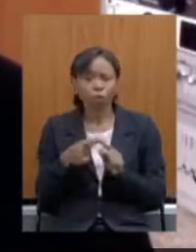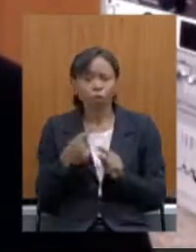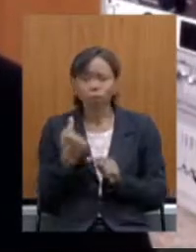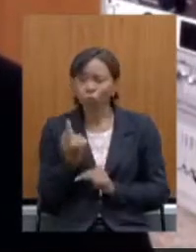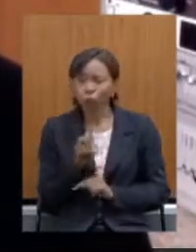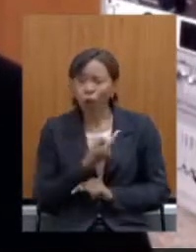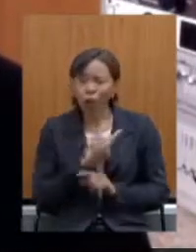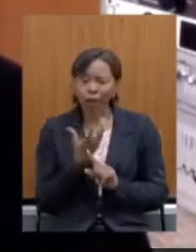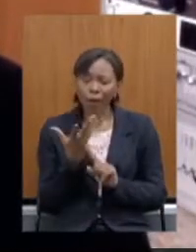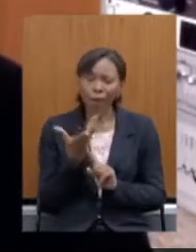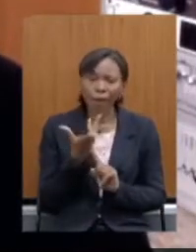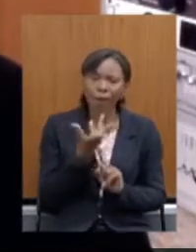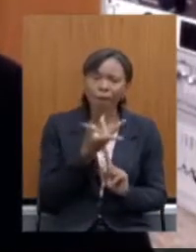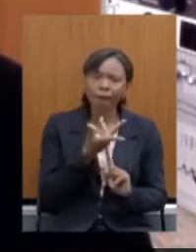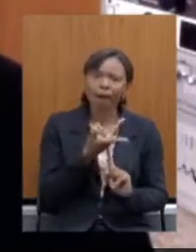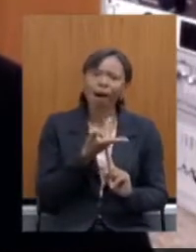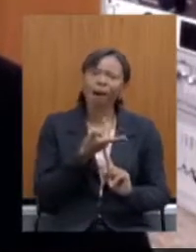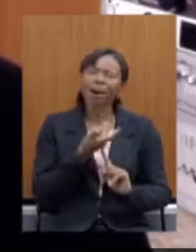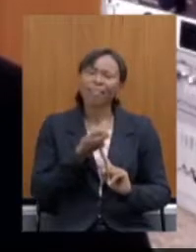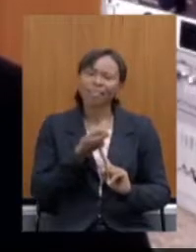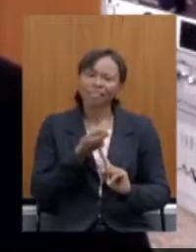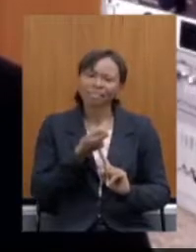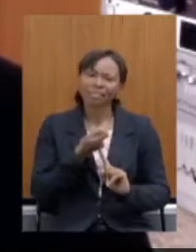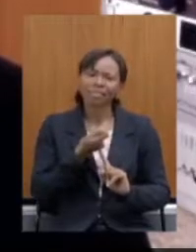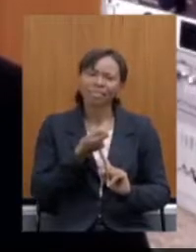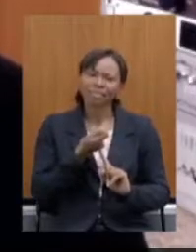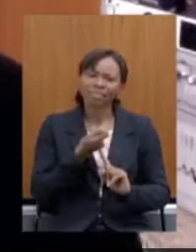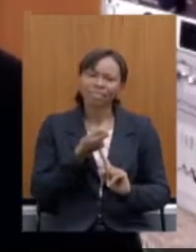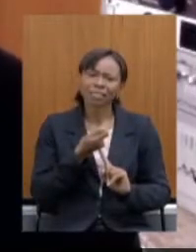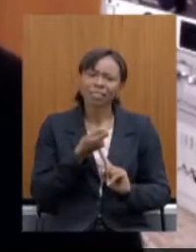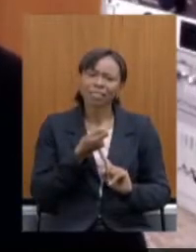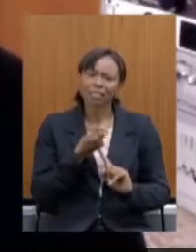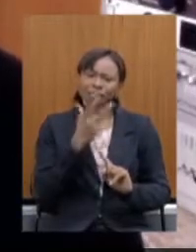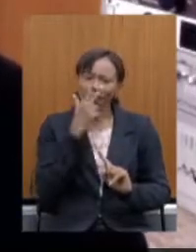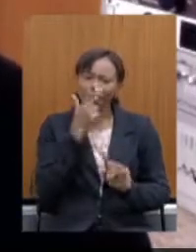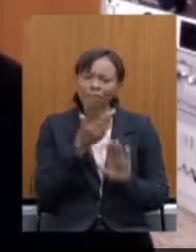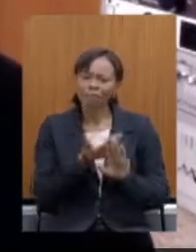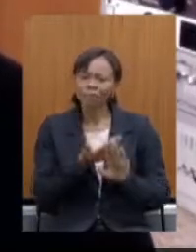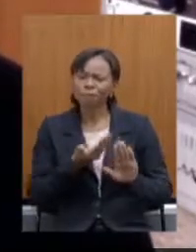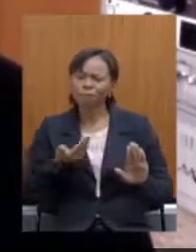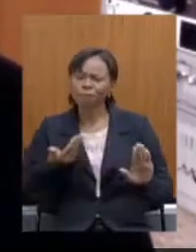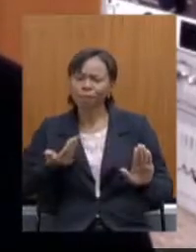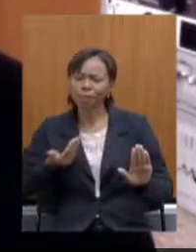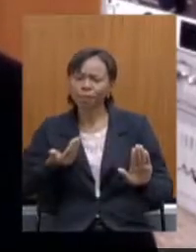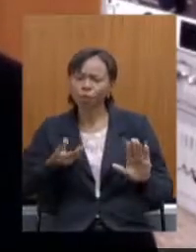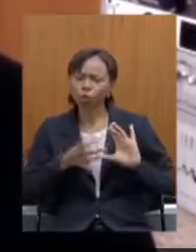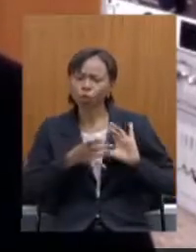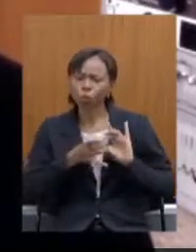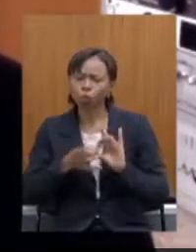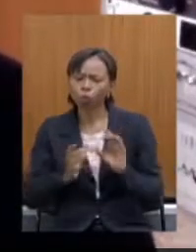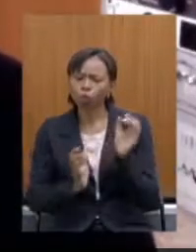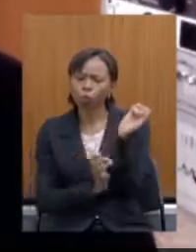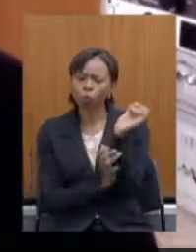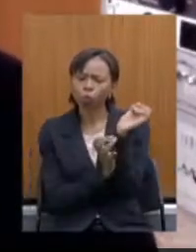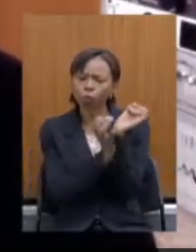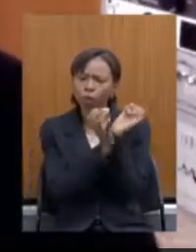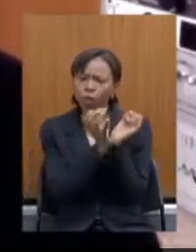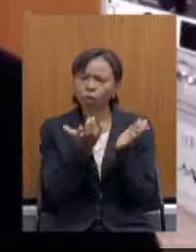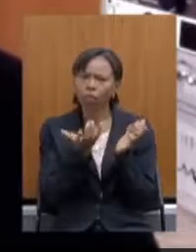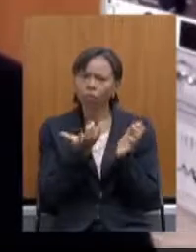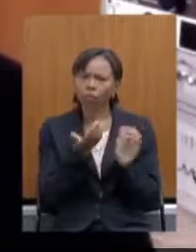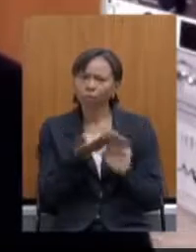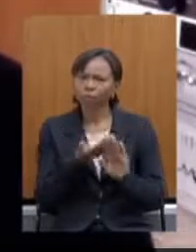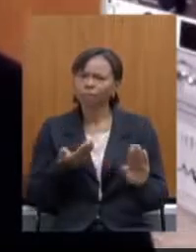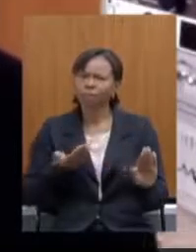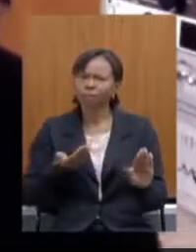arte a gente está fora desse contexto burocrático e a gente